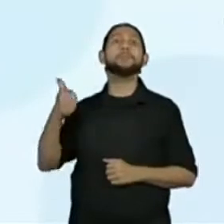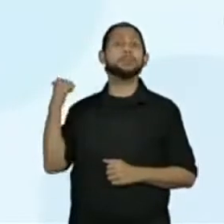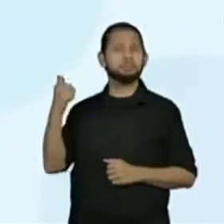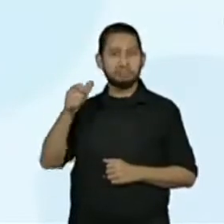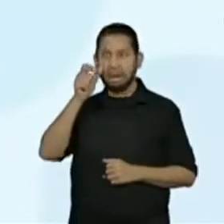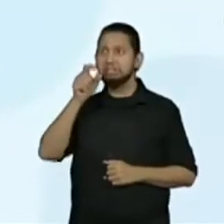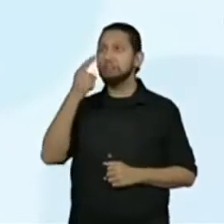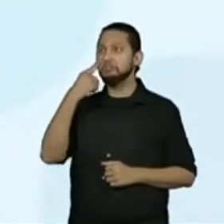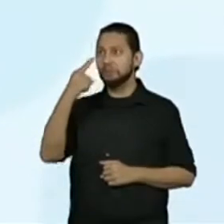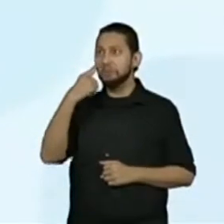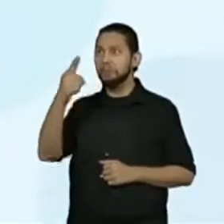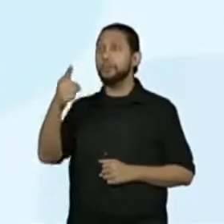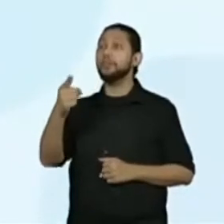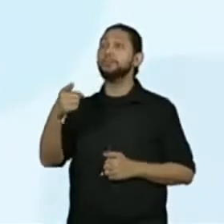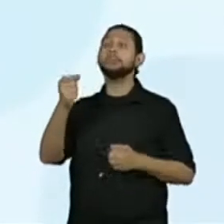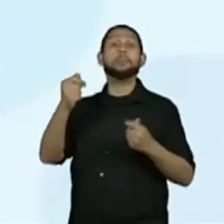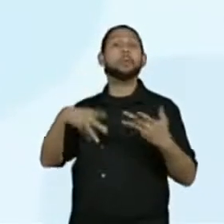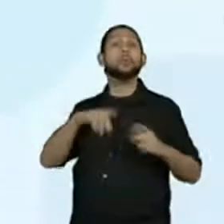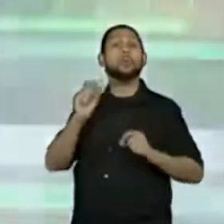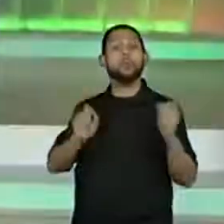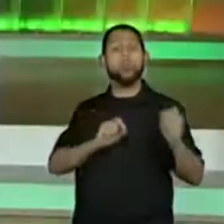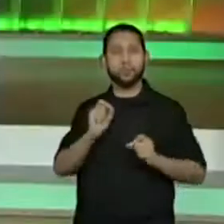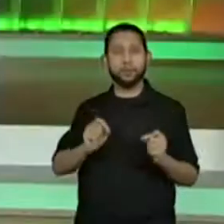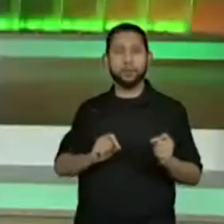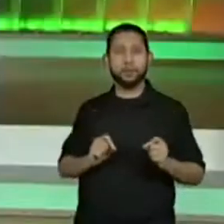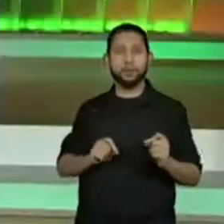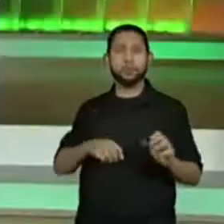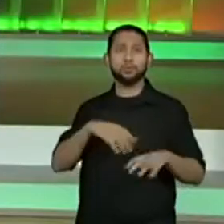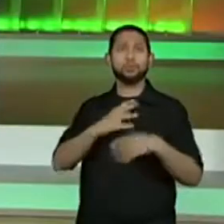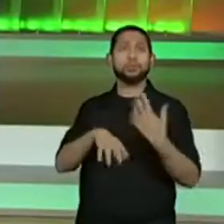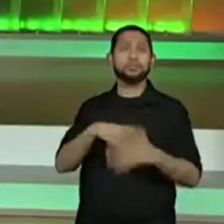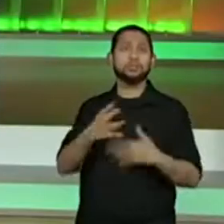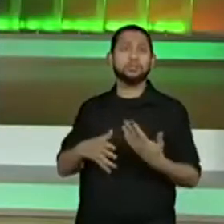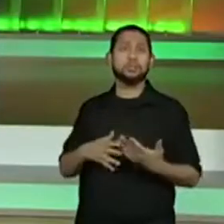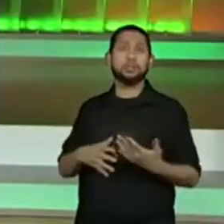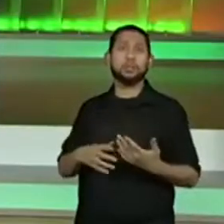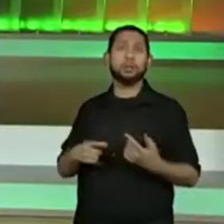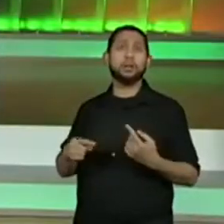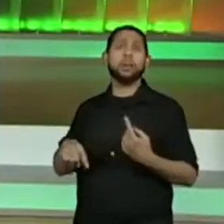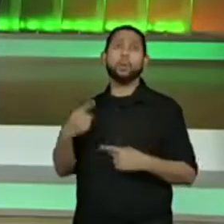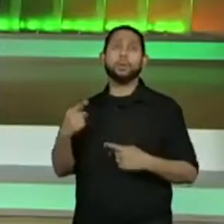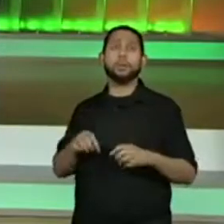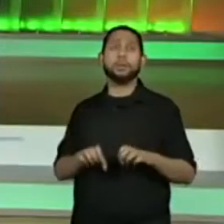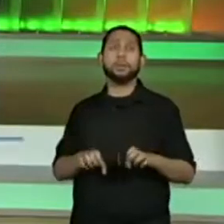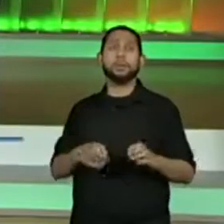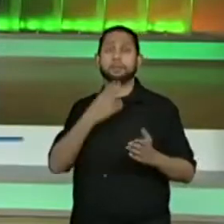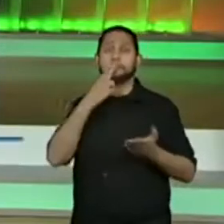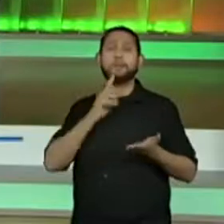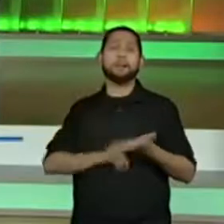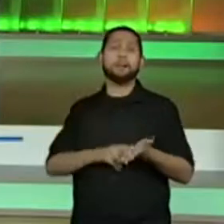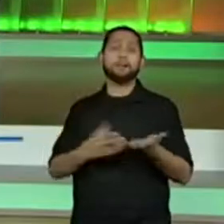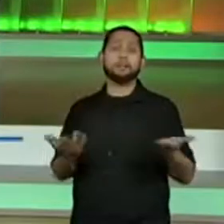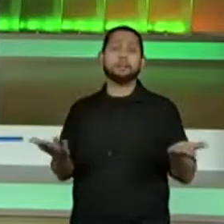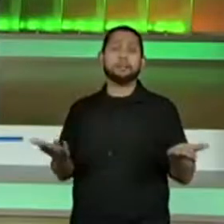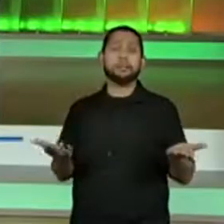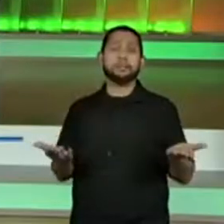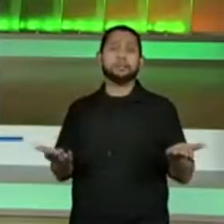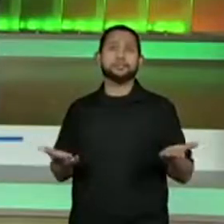interessante. O pessoal já está falando aqui que a questão da desorganização já foge da estrutura de uma carta. Perfeito.